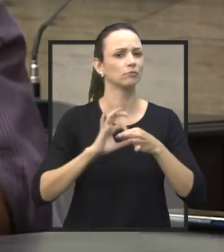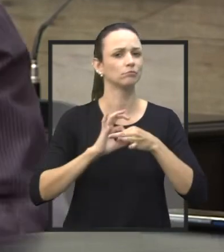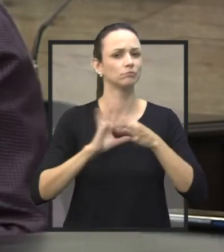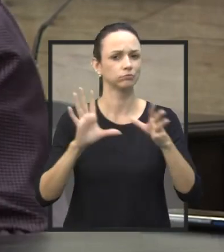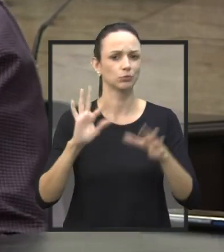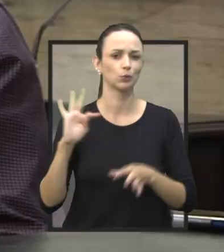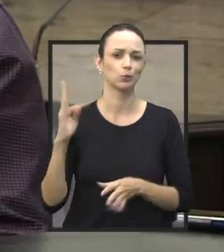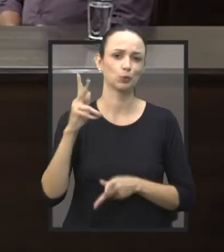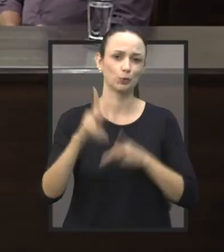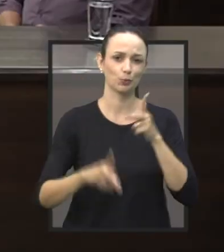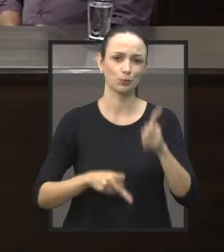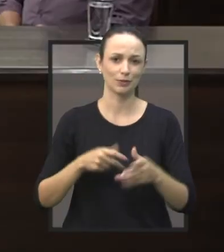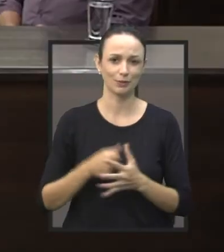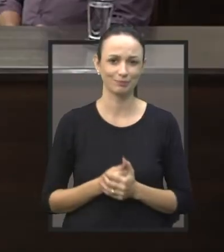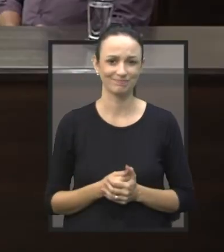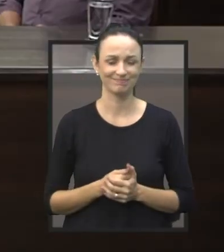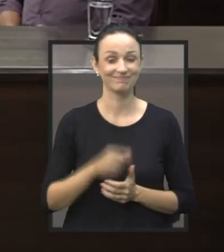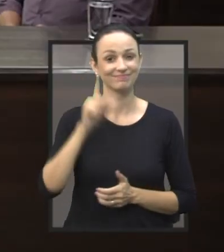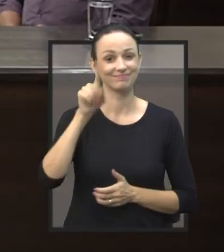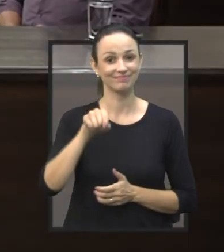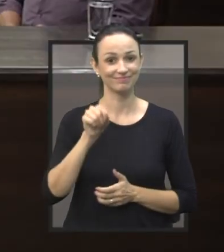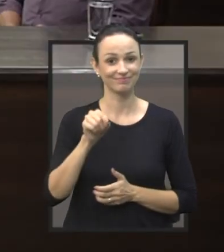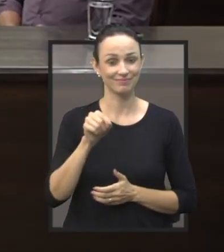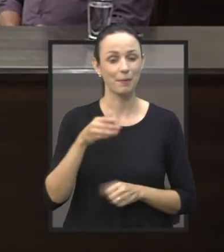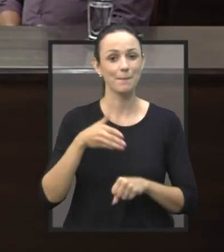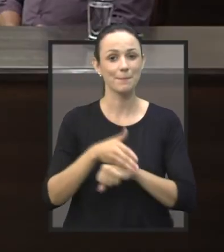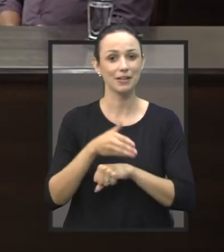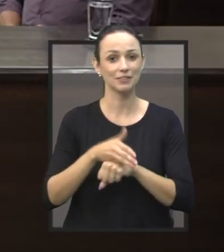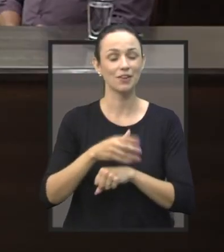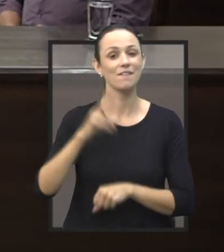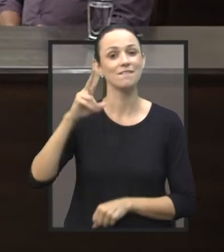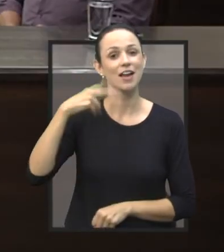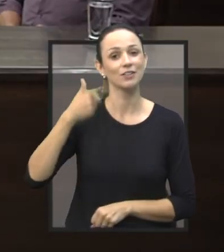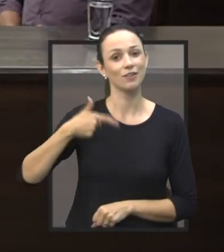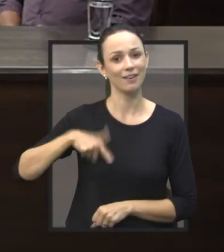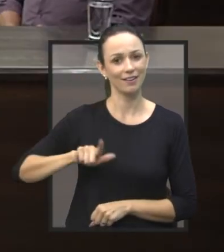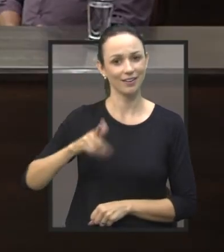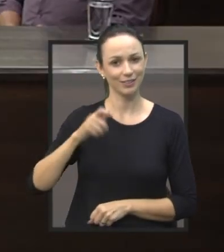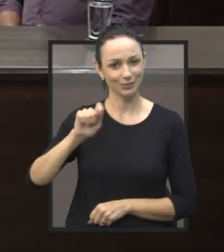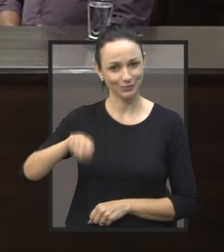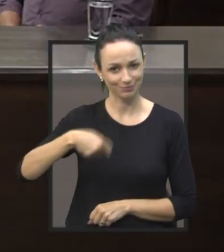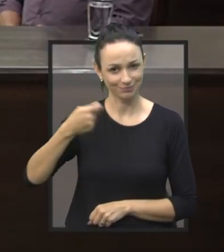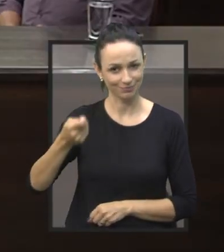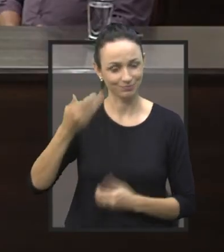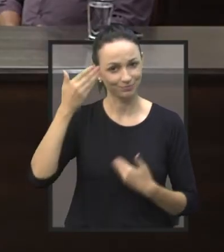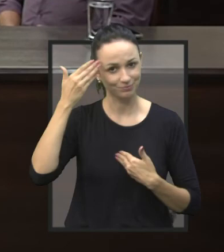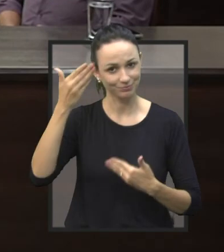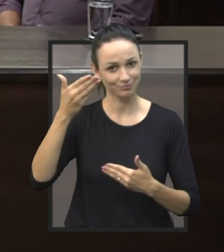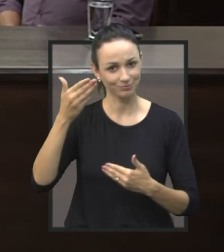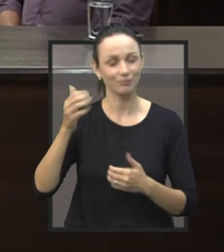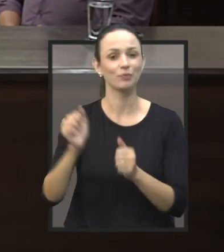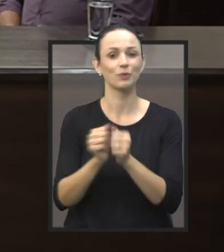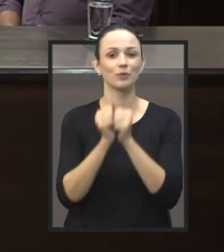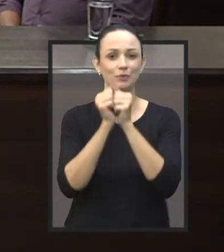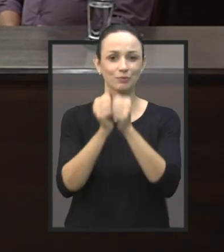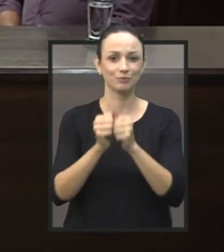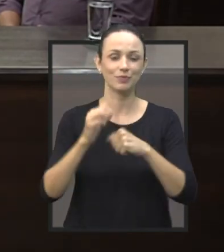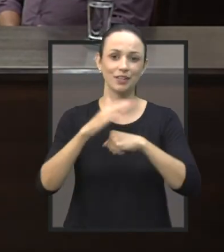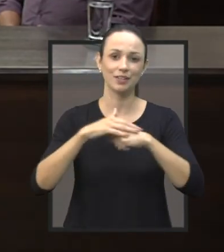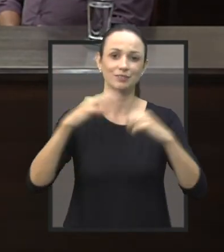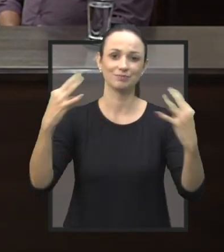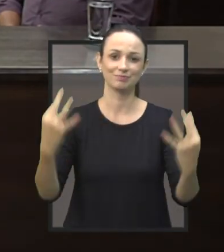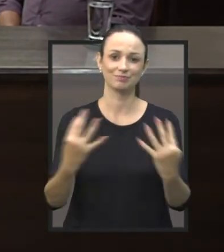de toda a população. Esta, portanto, foi a participação do vereador Leandro Passos. Muito obrigado pela sua companhia, pelo carinho da